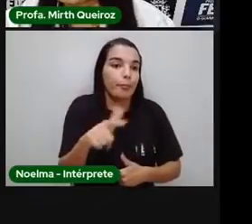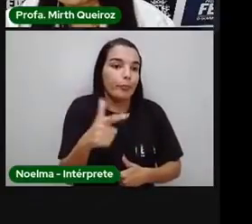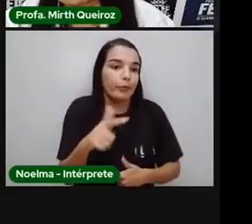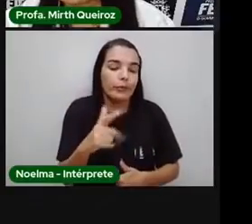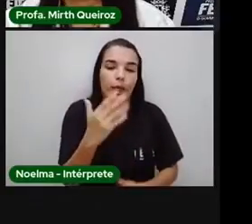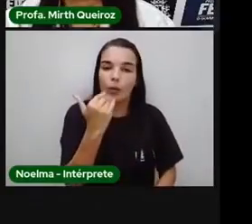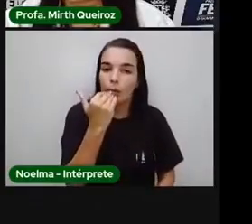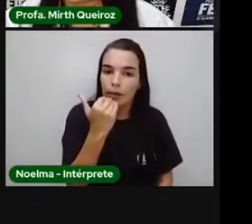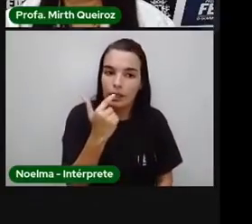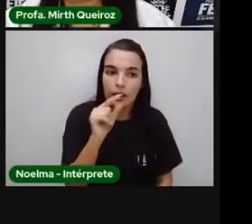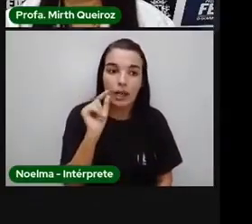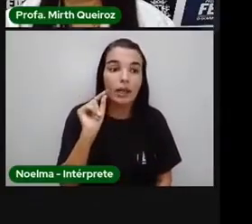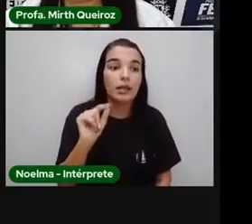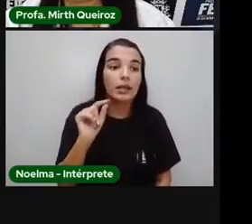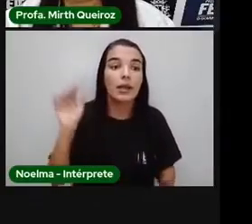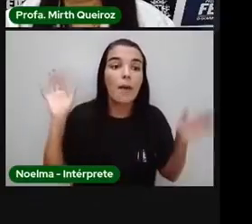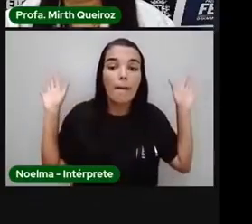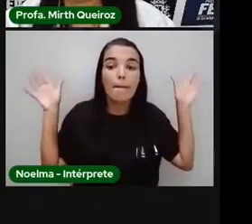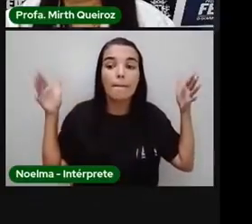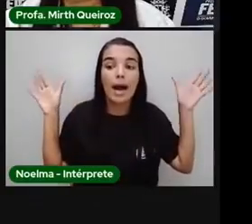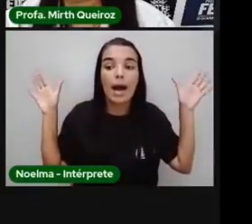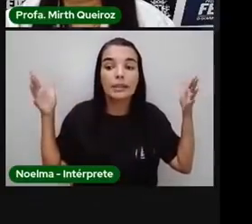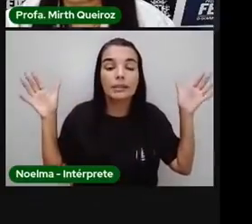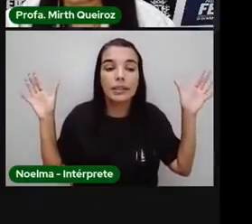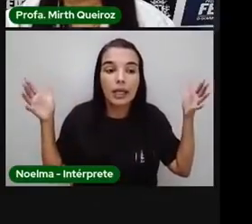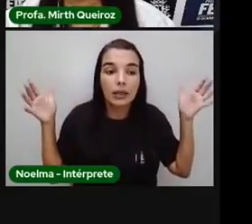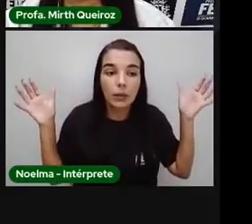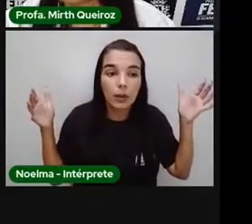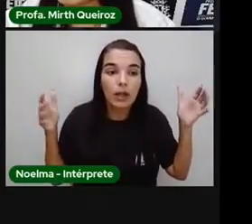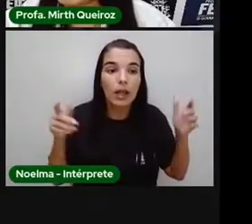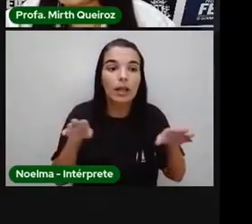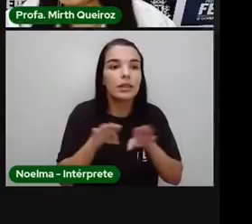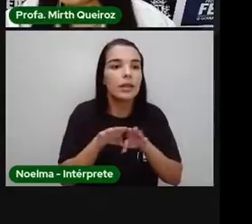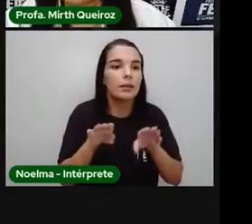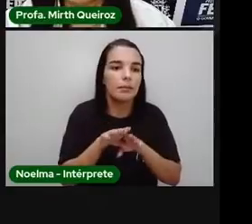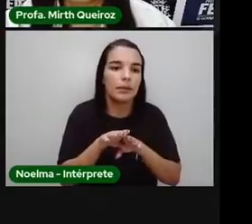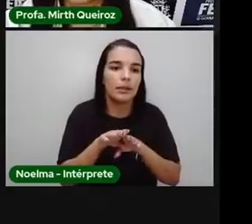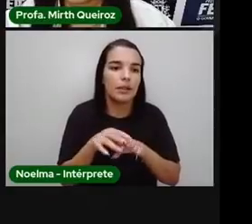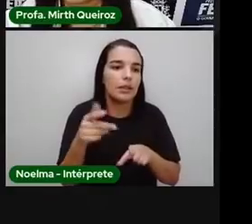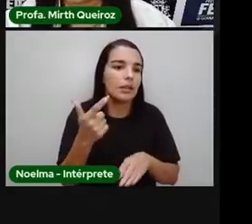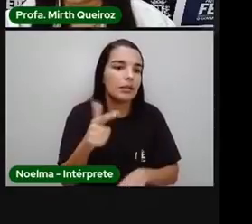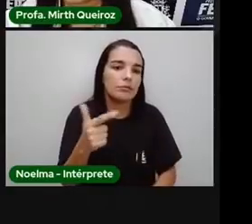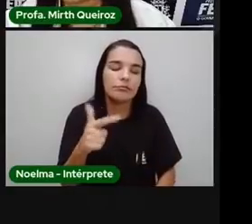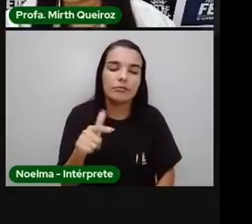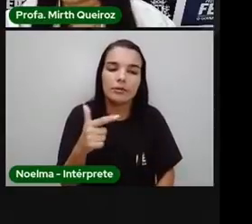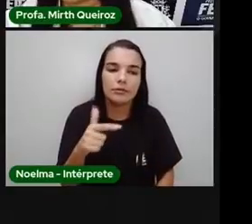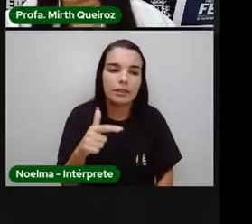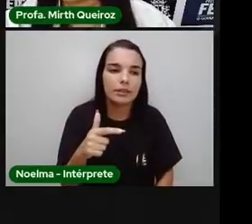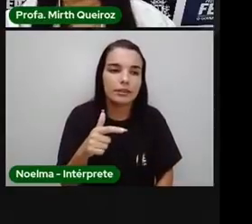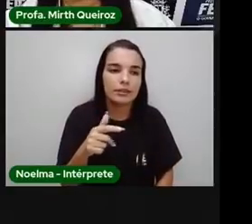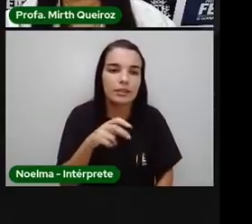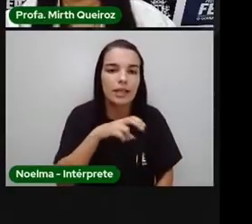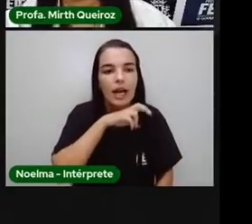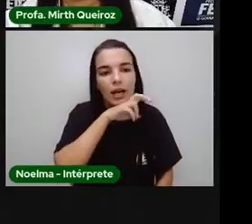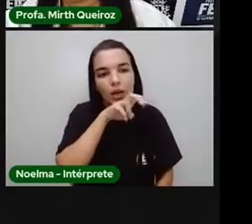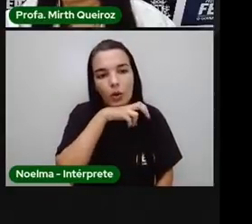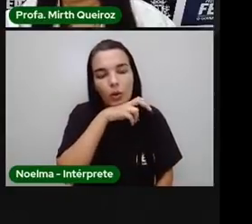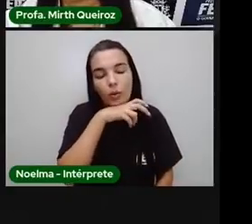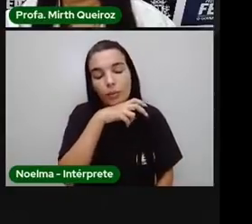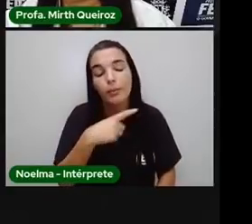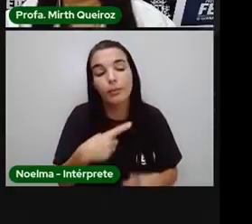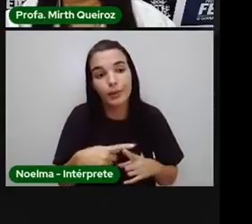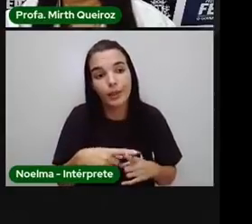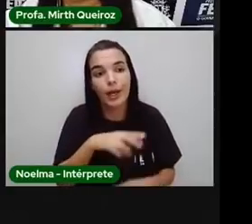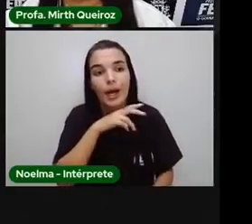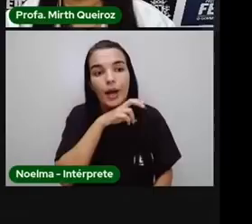E essa ave, ó, ela também não vai ter mais a cobra para alimentar, porque a